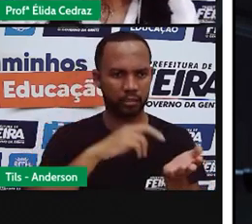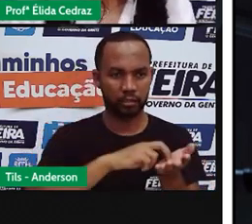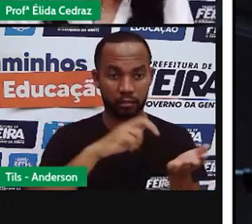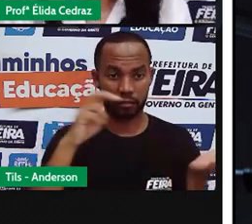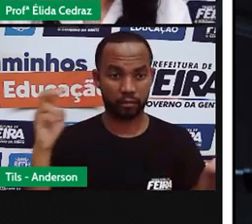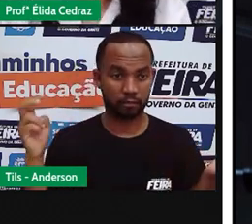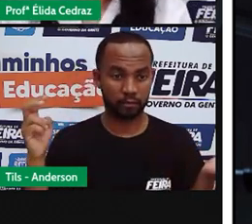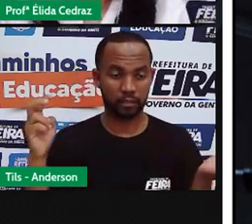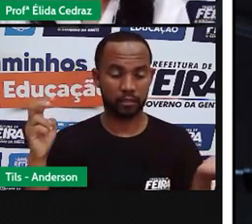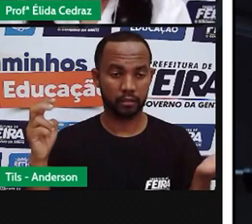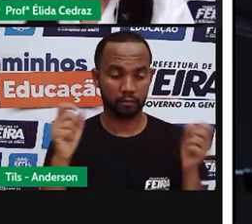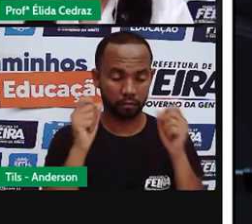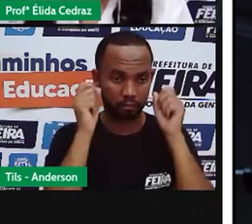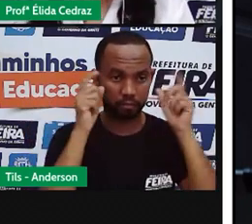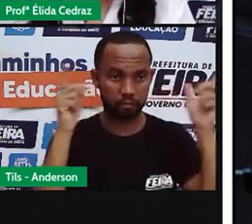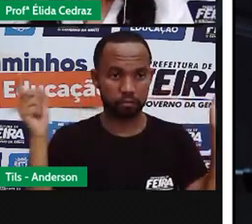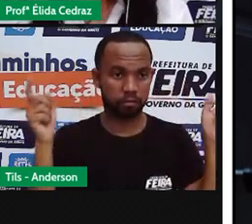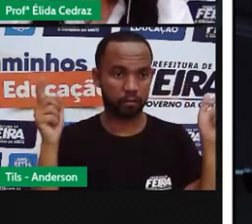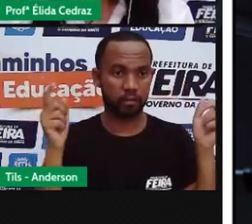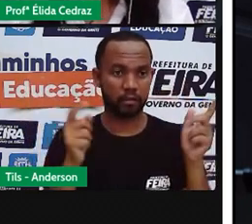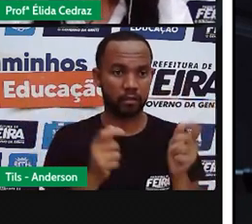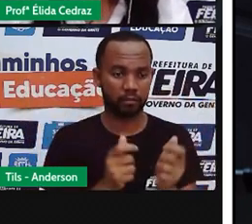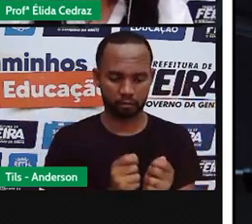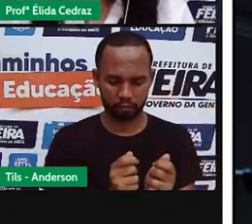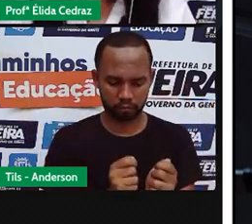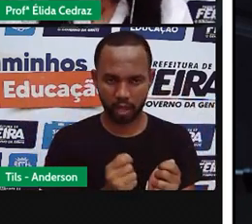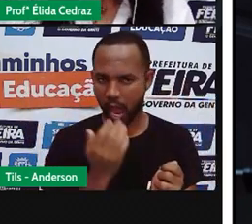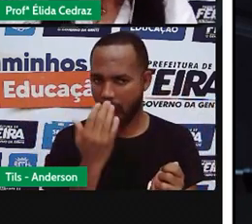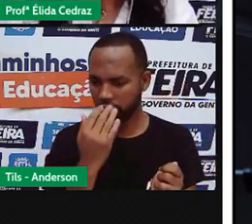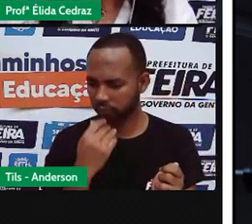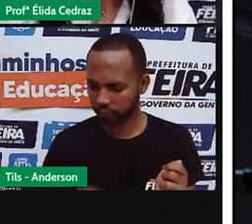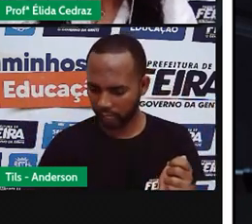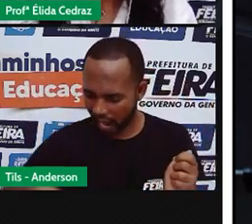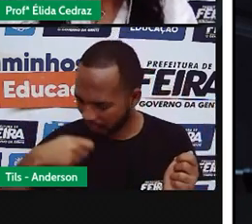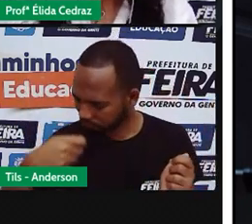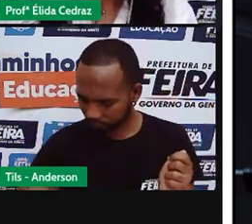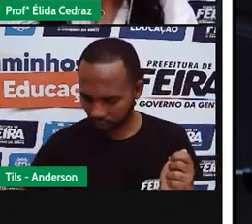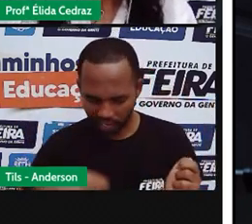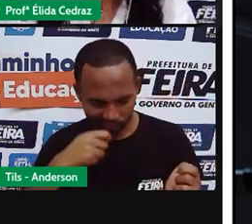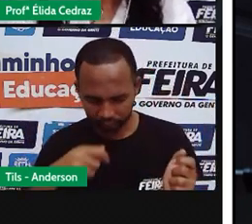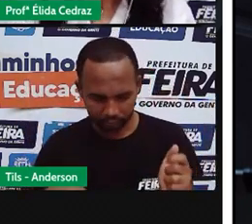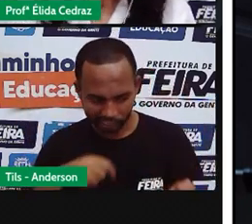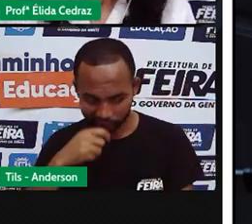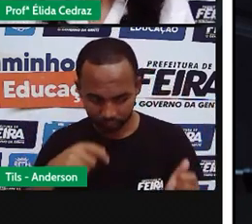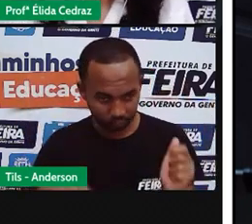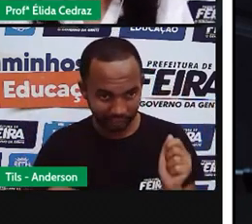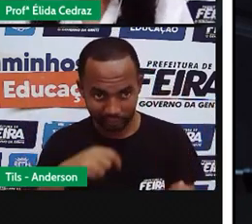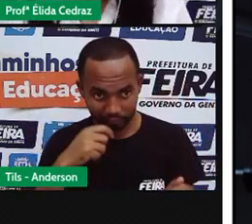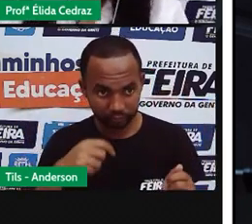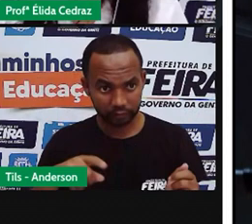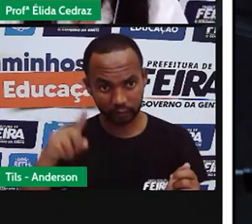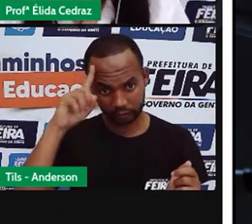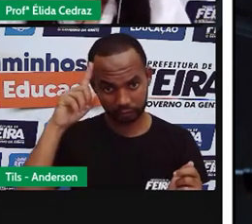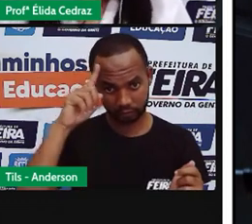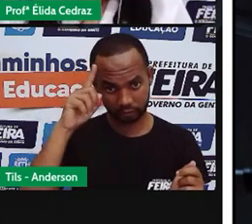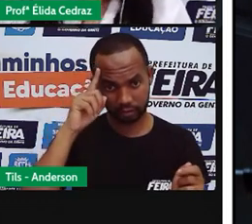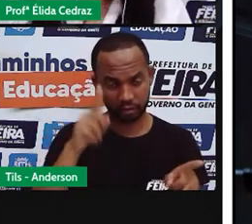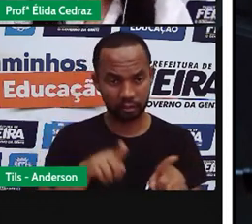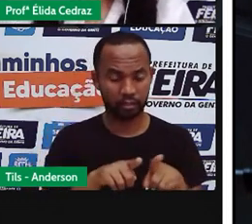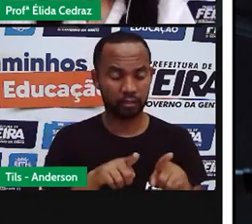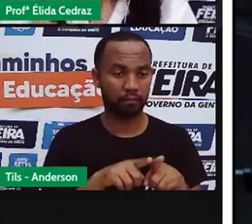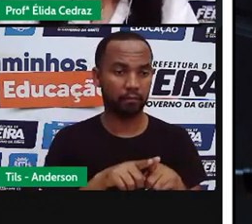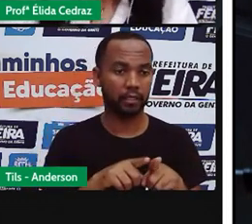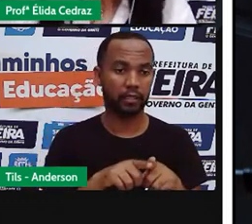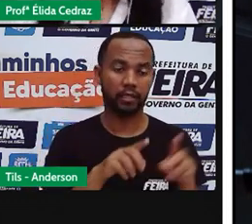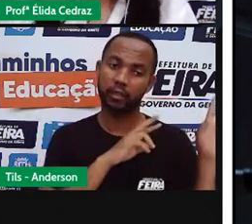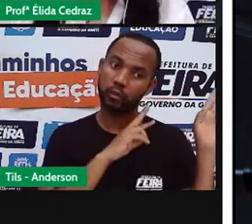o celular, elas fazem as refeições olhando o celular, manuseando o celular e levam o celular para a